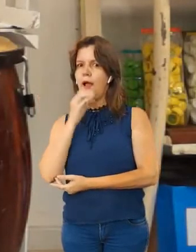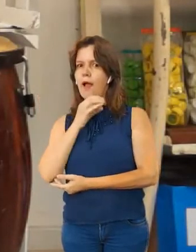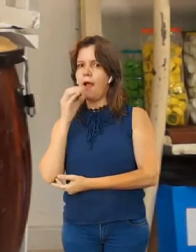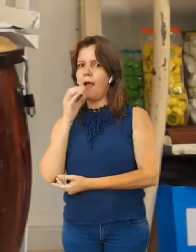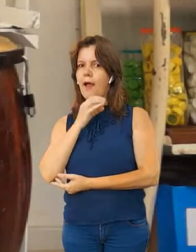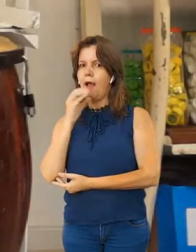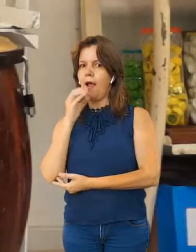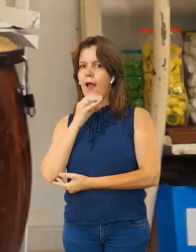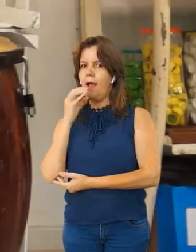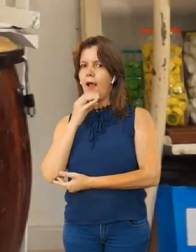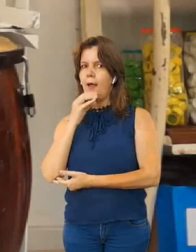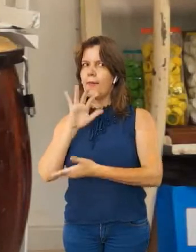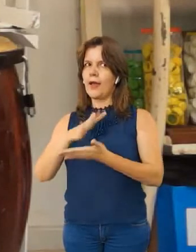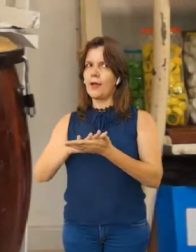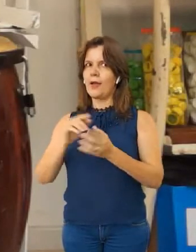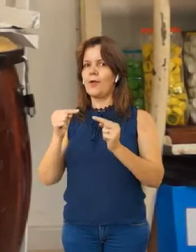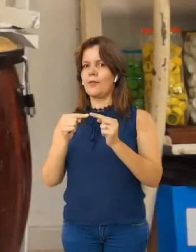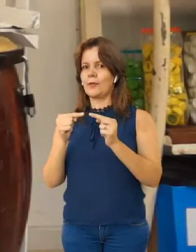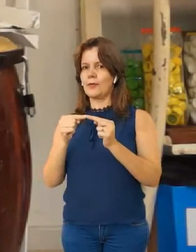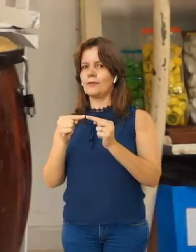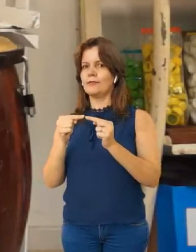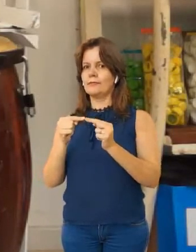para o samba e tomando forma.